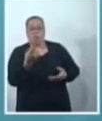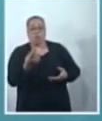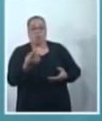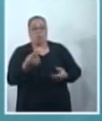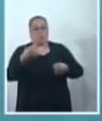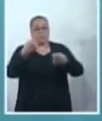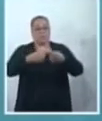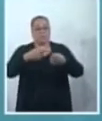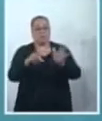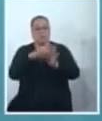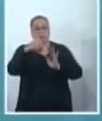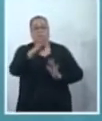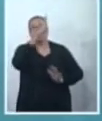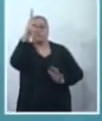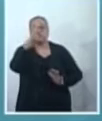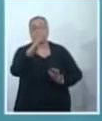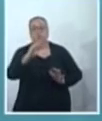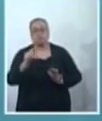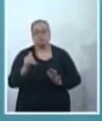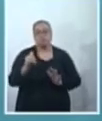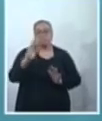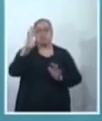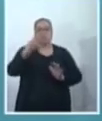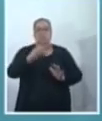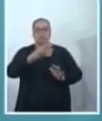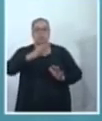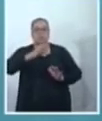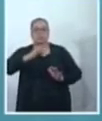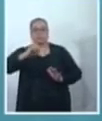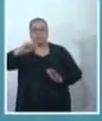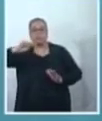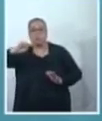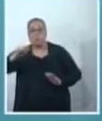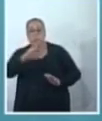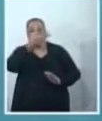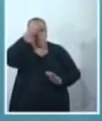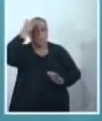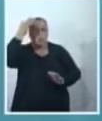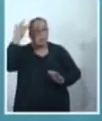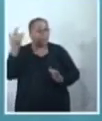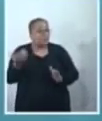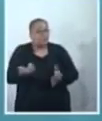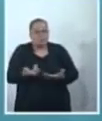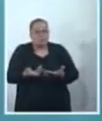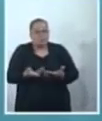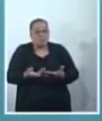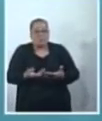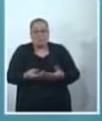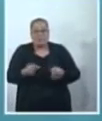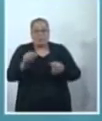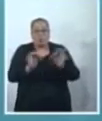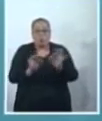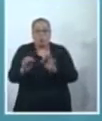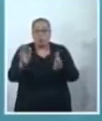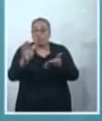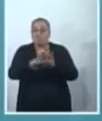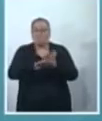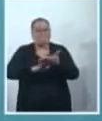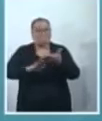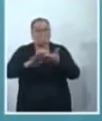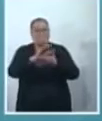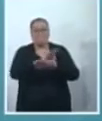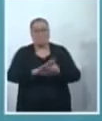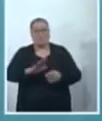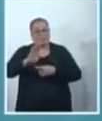do Brasil com mais de 400 mil habitantes que não fez nenhum programa de assistência